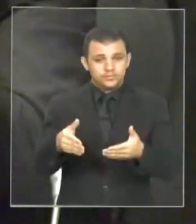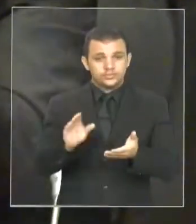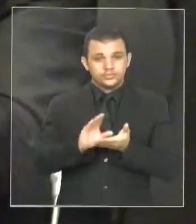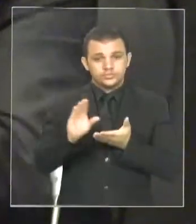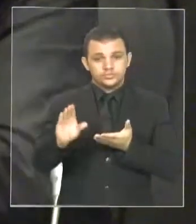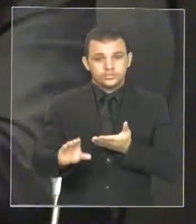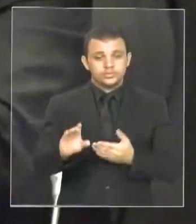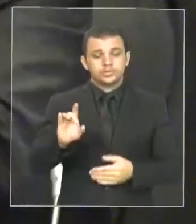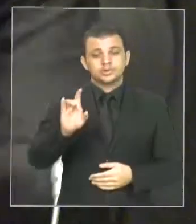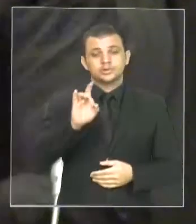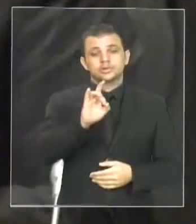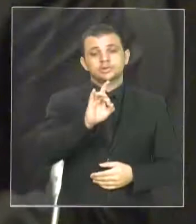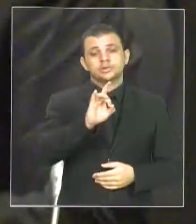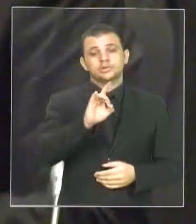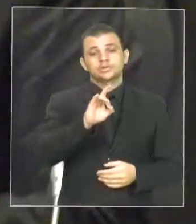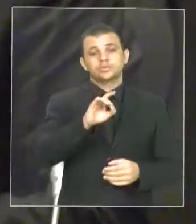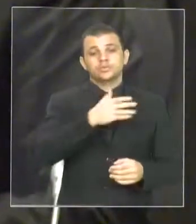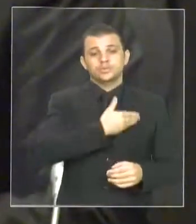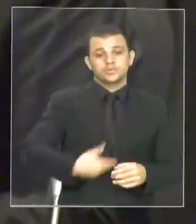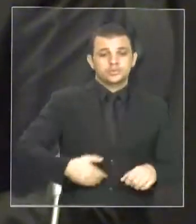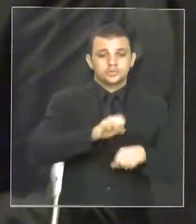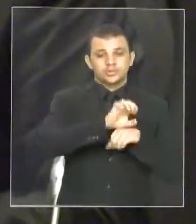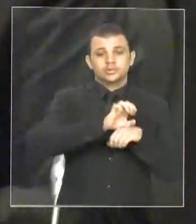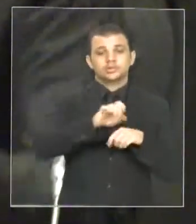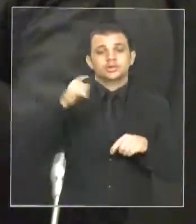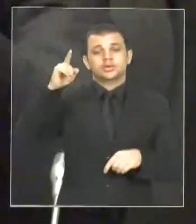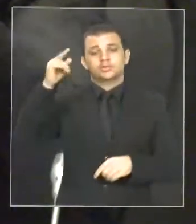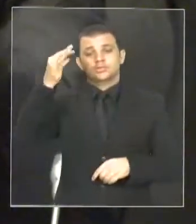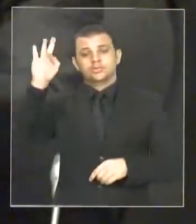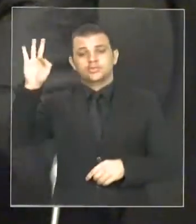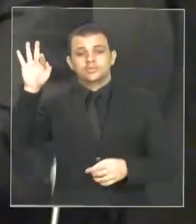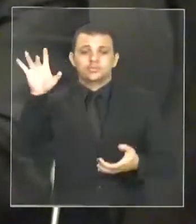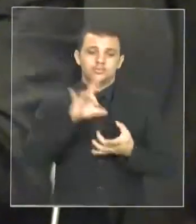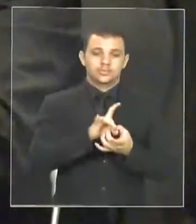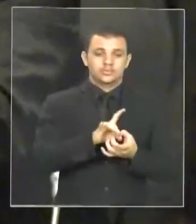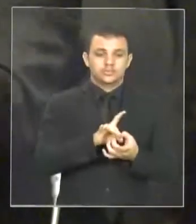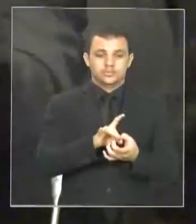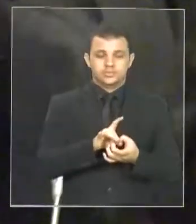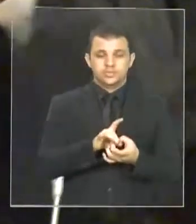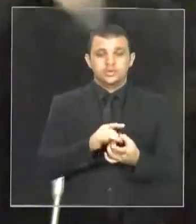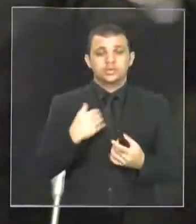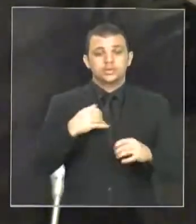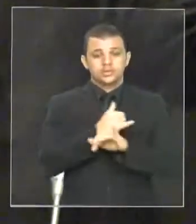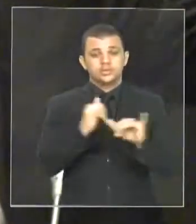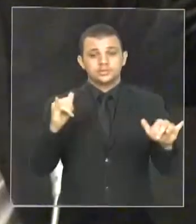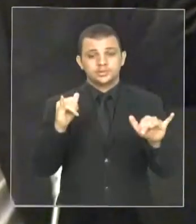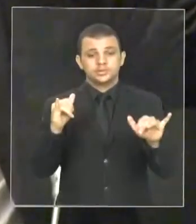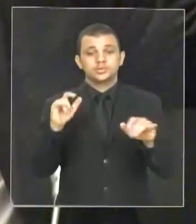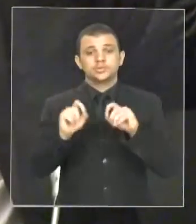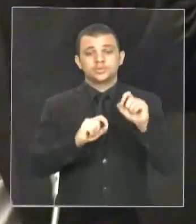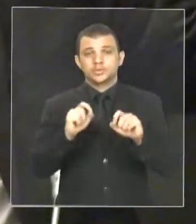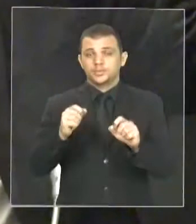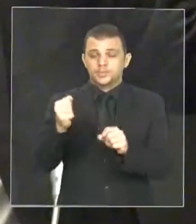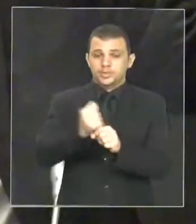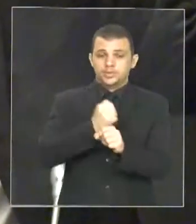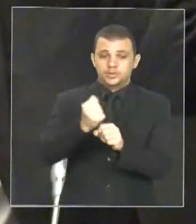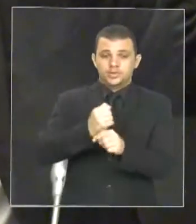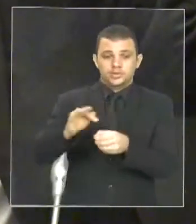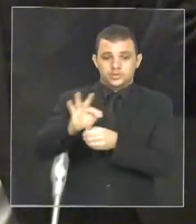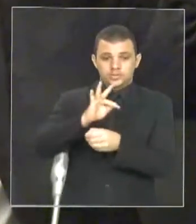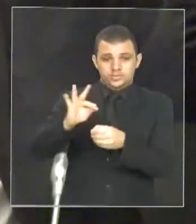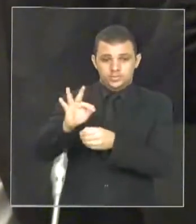federados da União e do governo do estado. Então, o que eu quero dizer, a obra da forquilha começou antes da